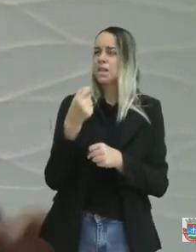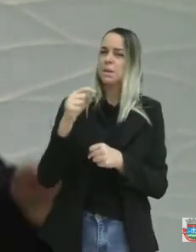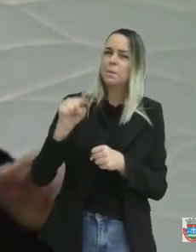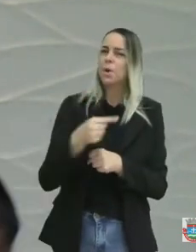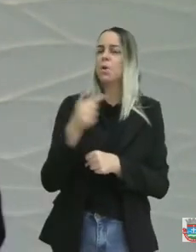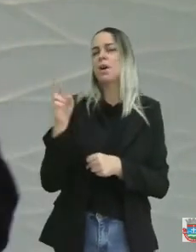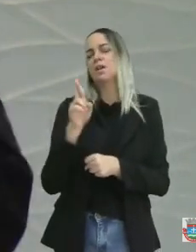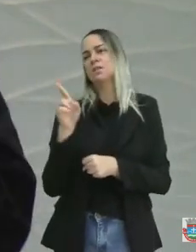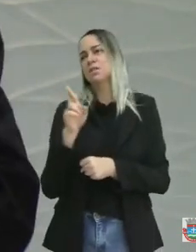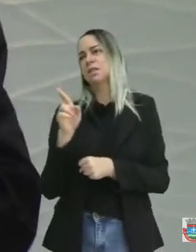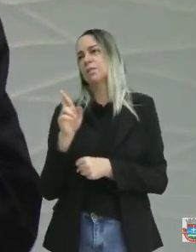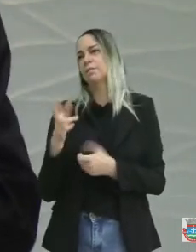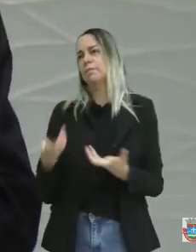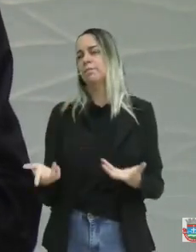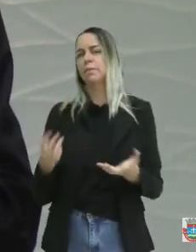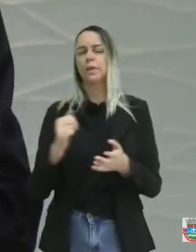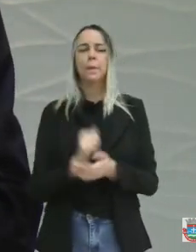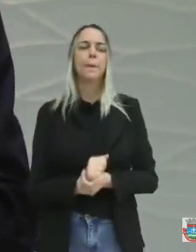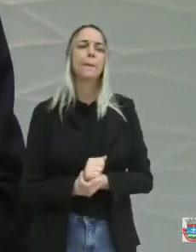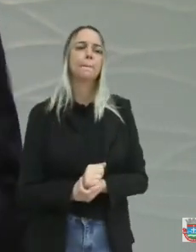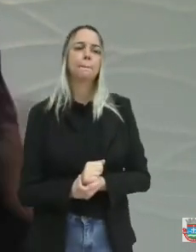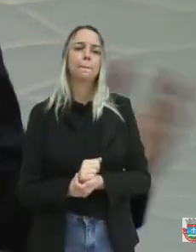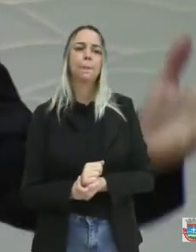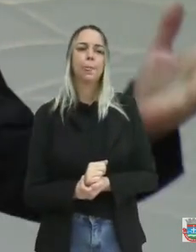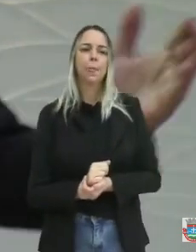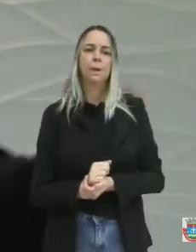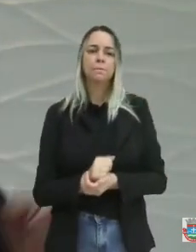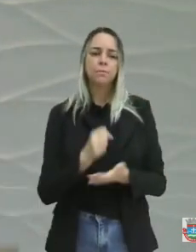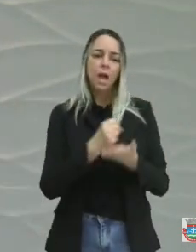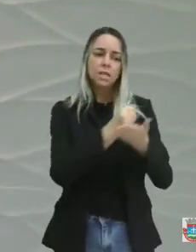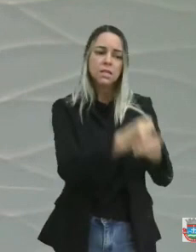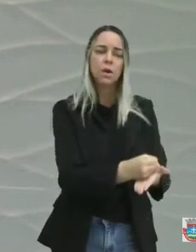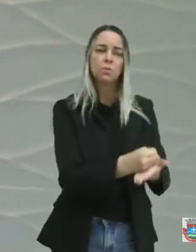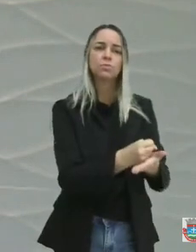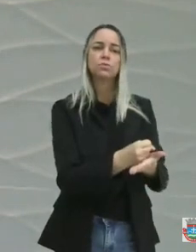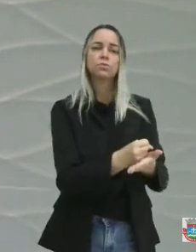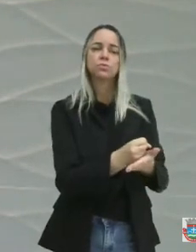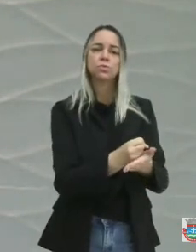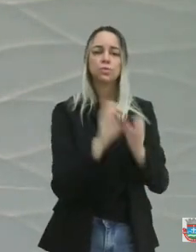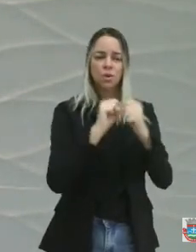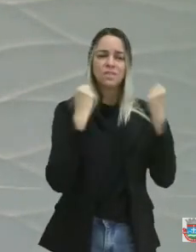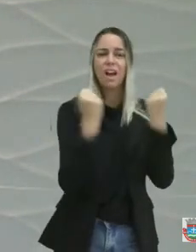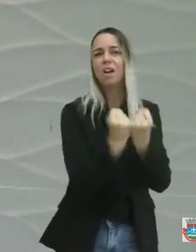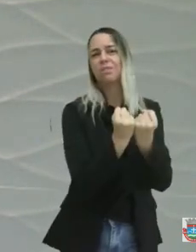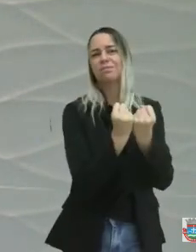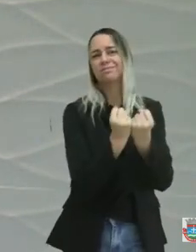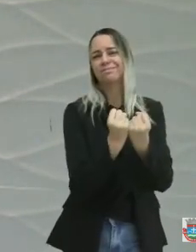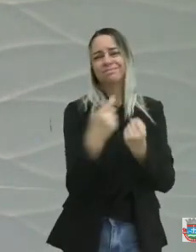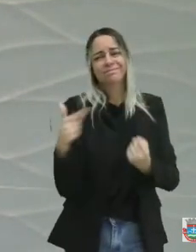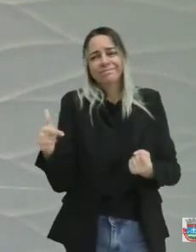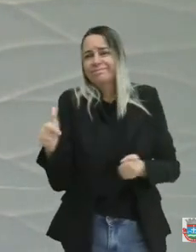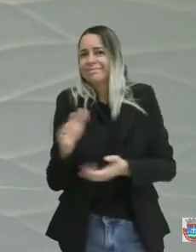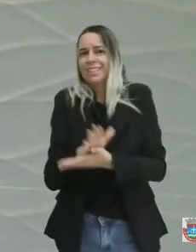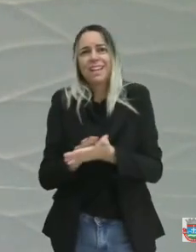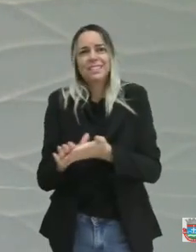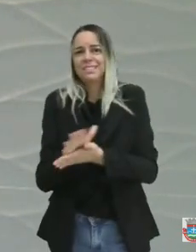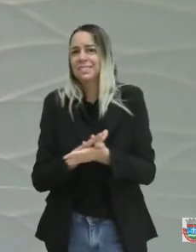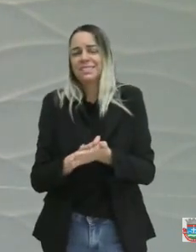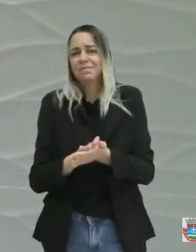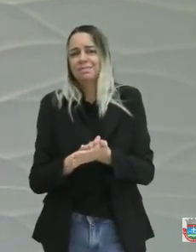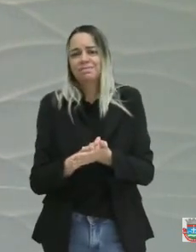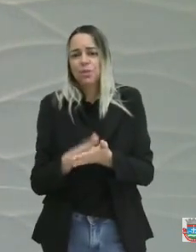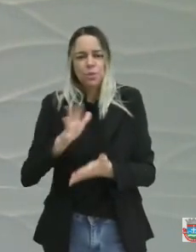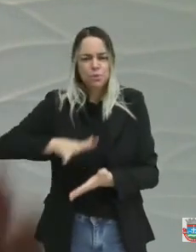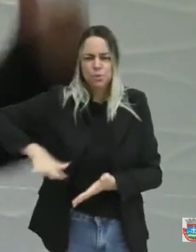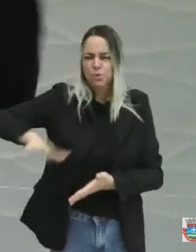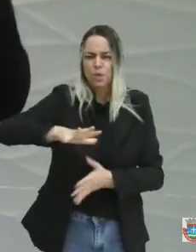aí partem para a ação social, aí é que não tem nada na ação social, nada. Acabaram com tudo,